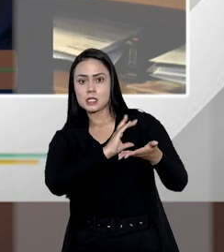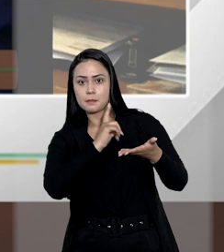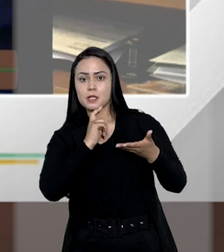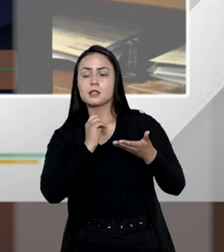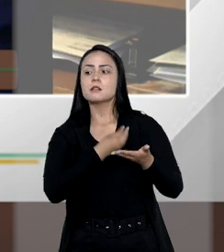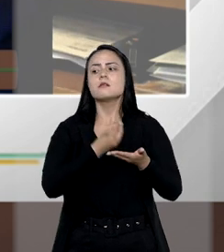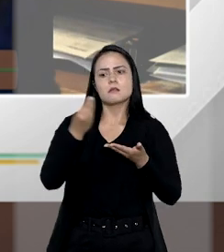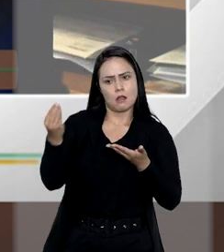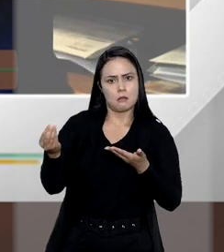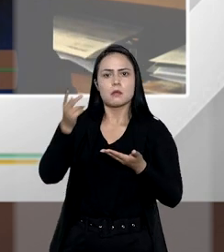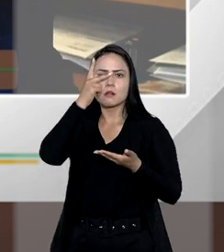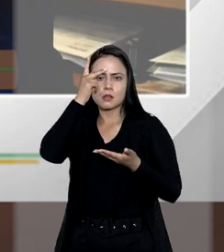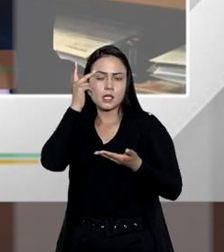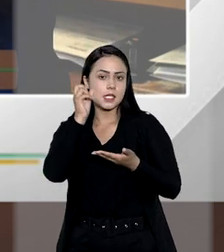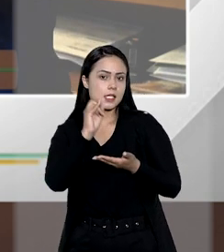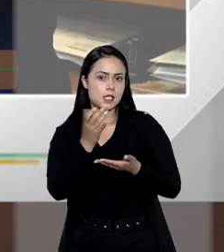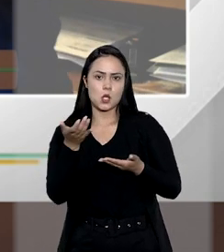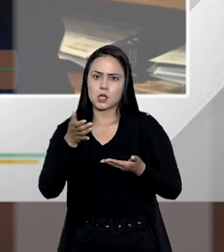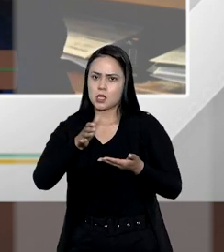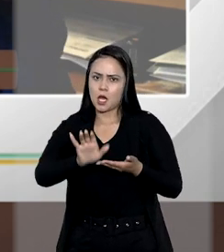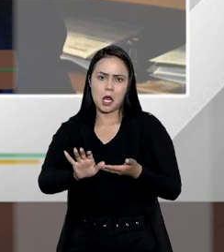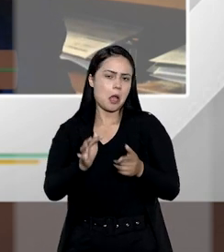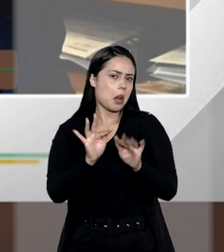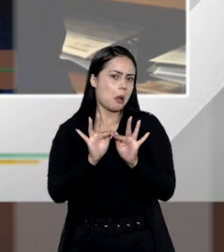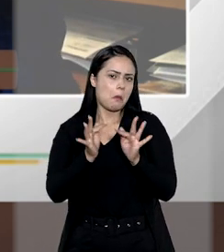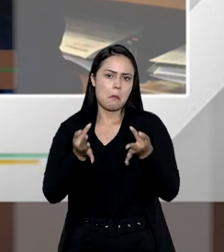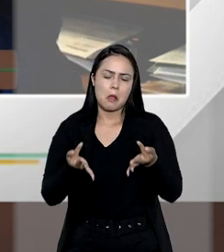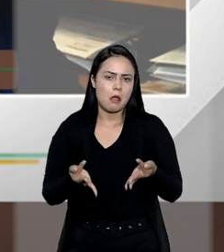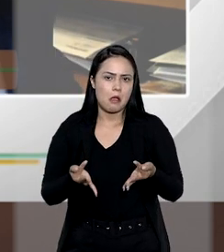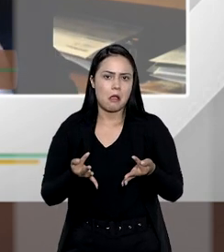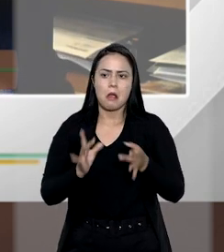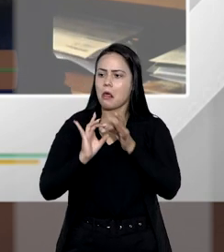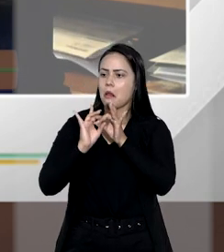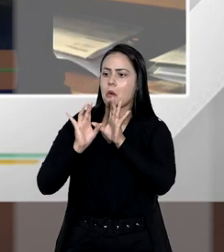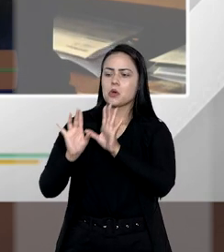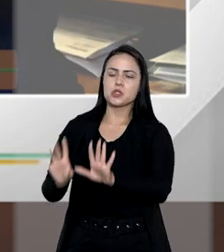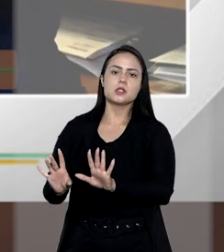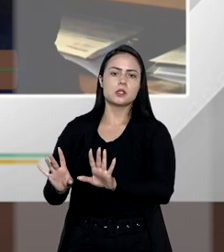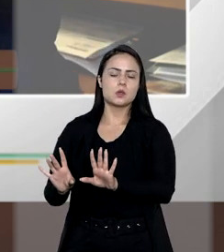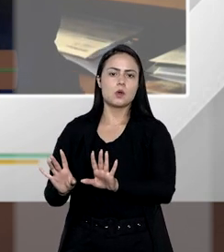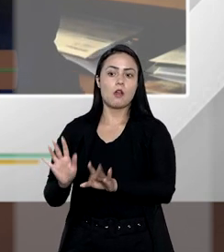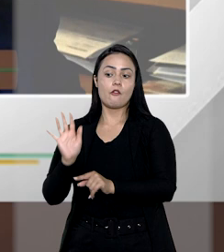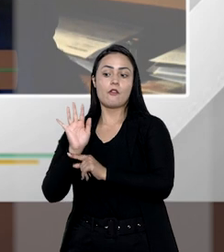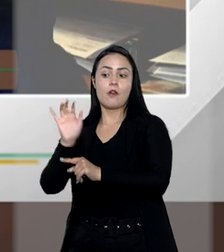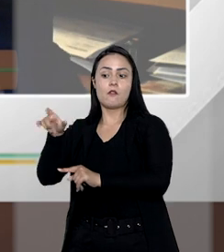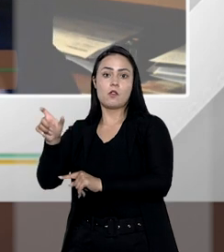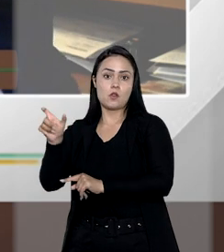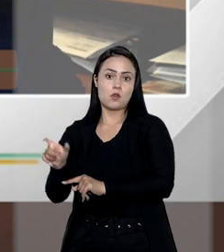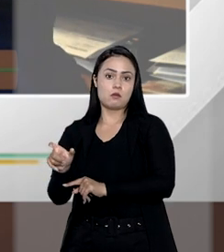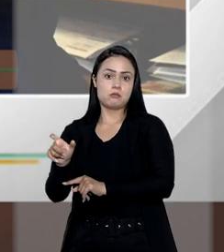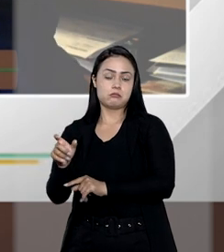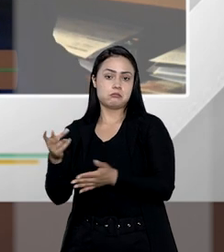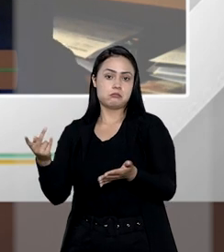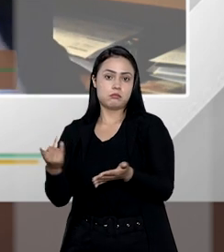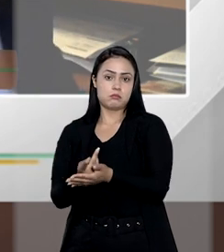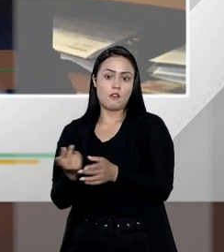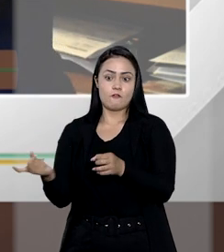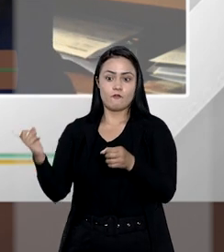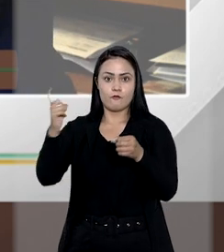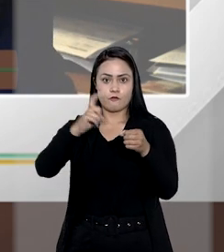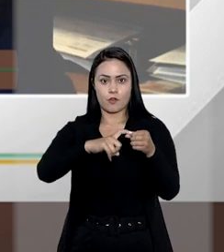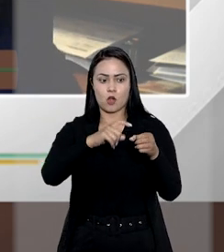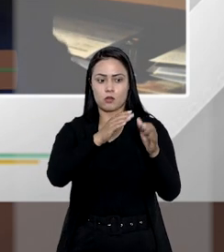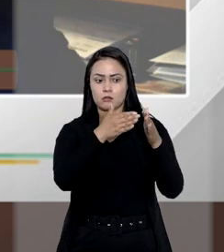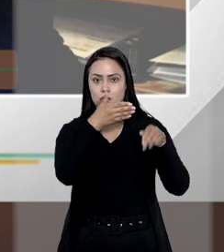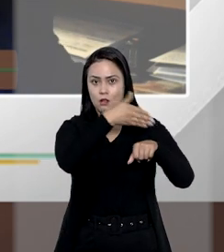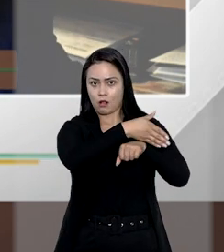eu posso dar para alguém. Agora, se eu não quero, pura e simplesmente, eu renuncio em favor do espólio. Ou seja, volta para